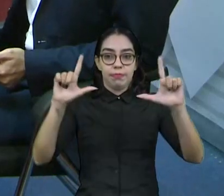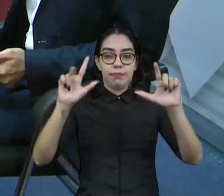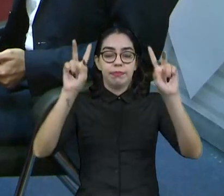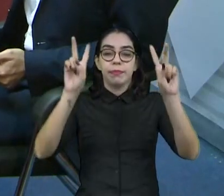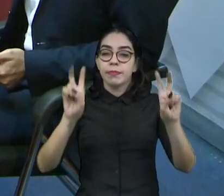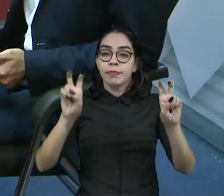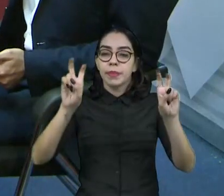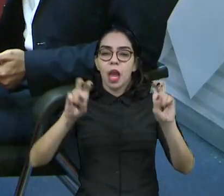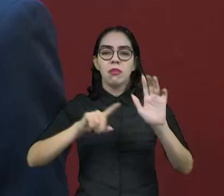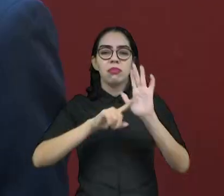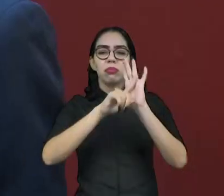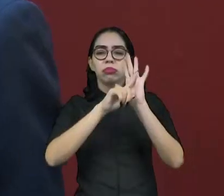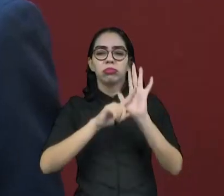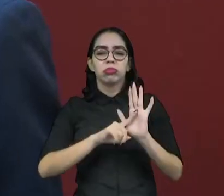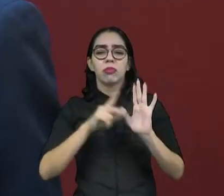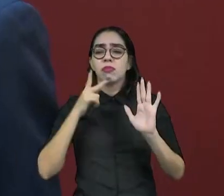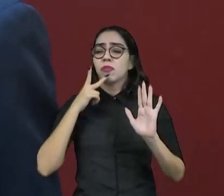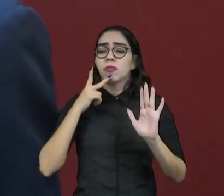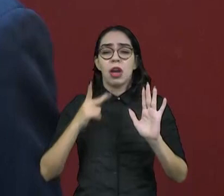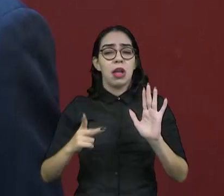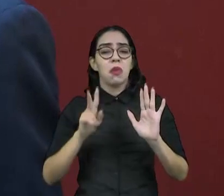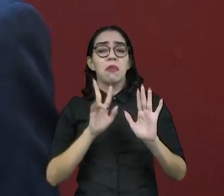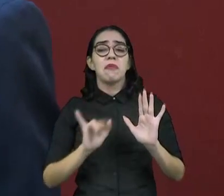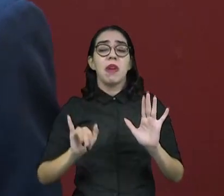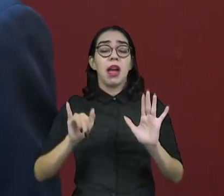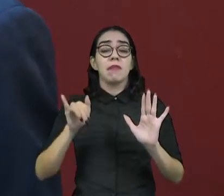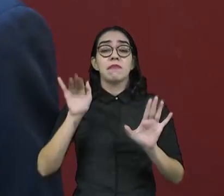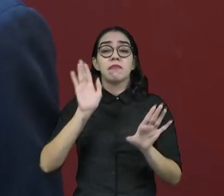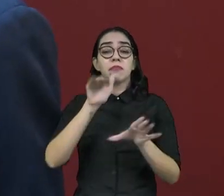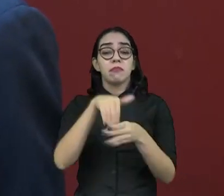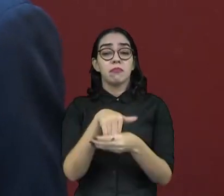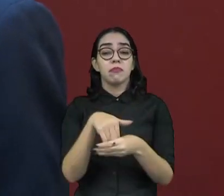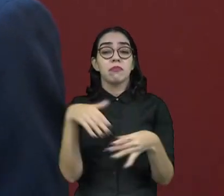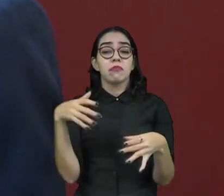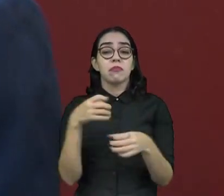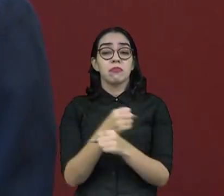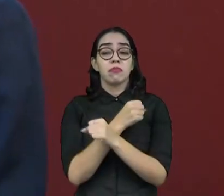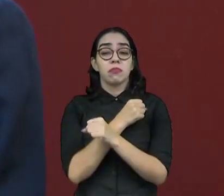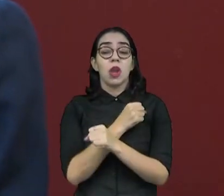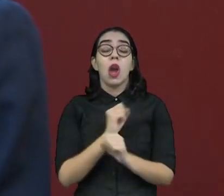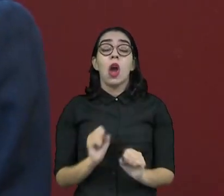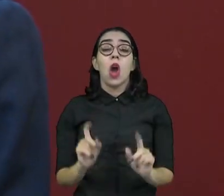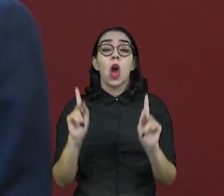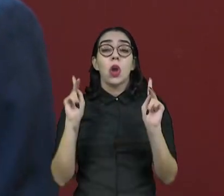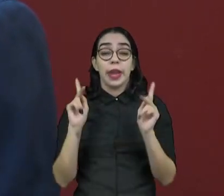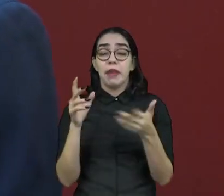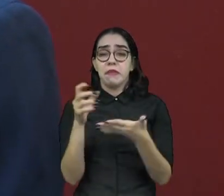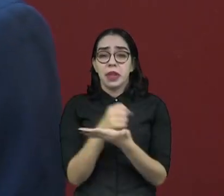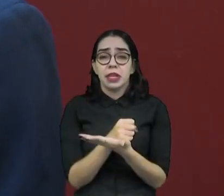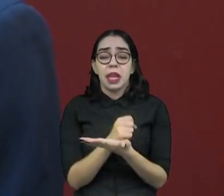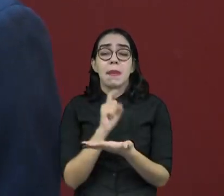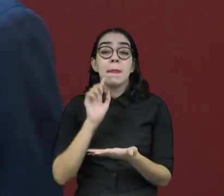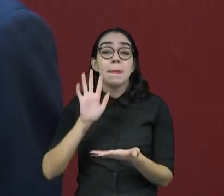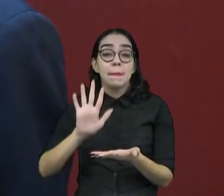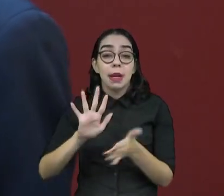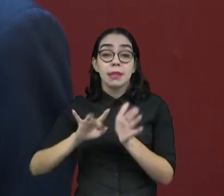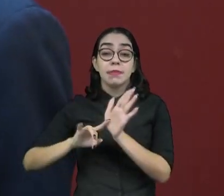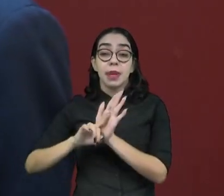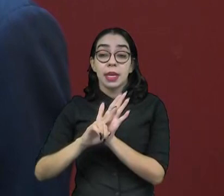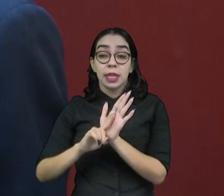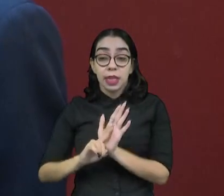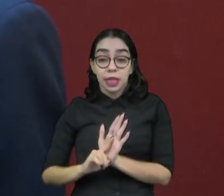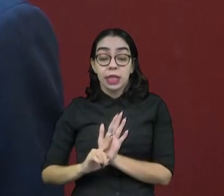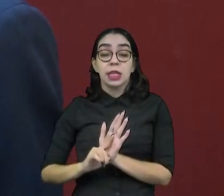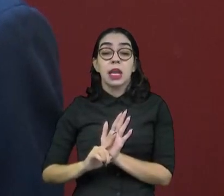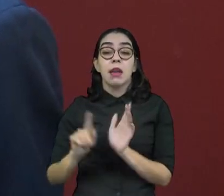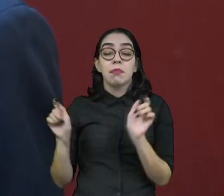tal, segundo pesquisa tal, fulano vai ganhar no primeiro turno. Pronto, a manchete só diz isso. Mas, se a for olhar as pesquisas, existem duas formas de a